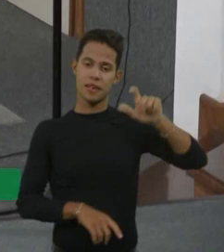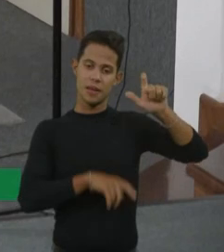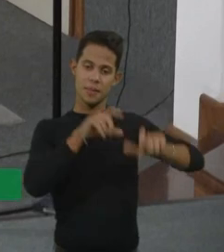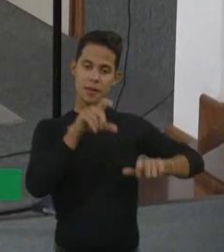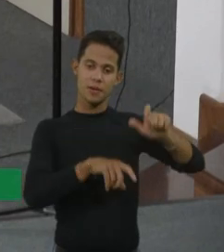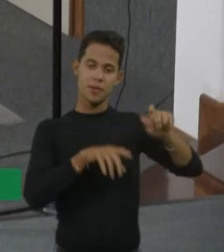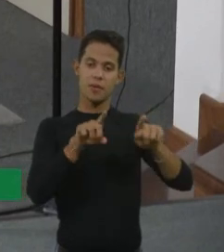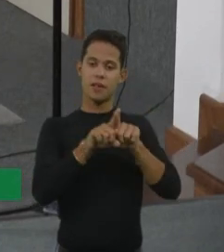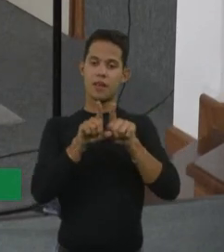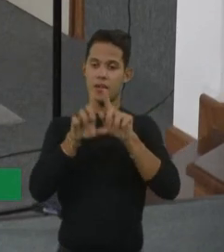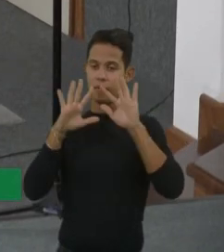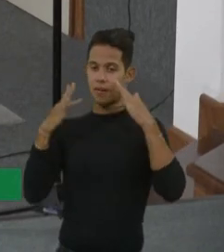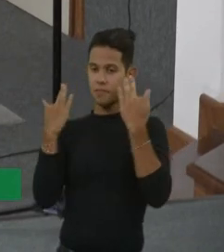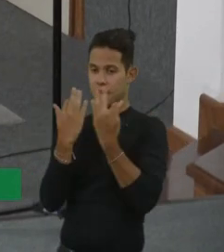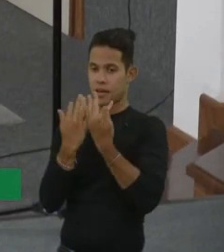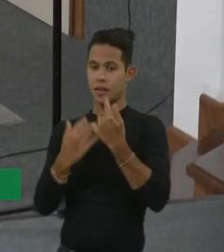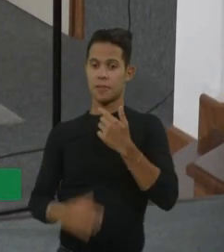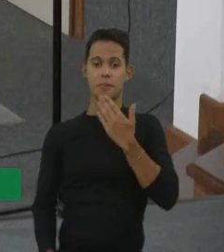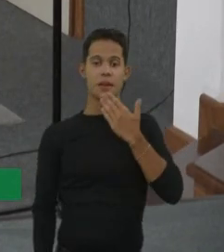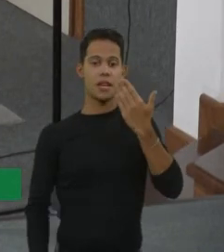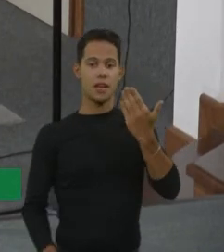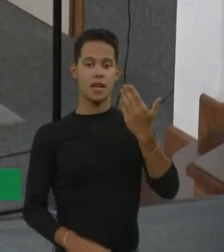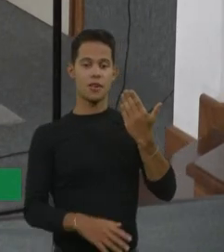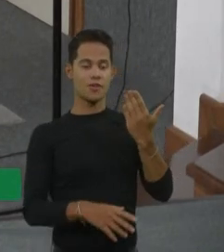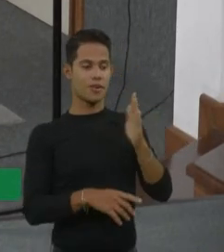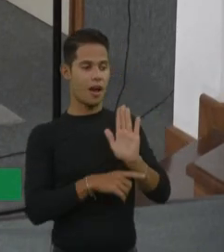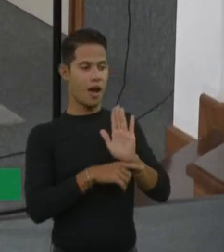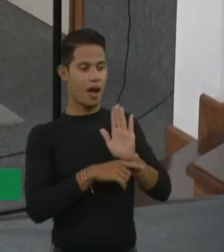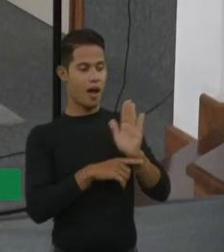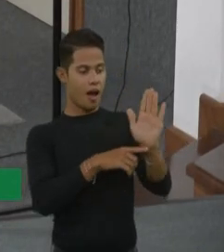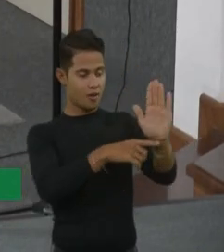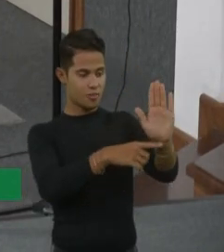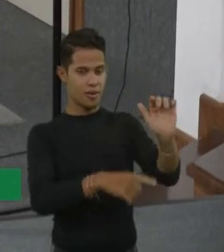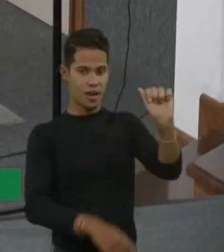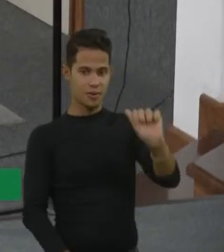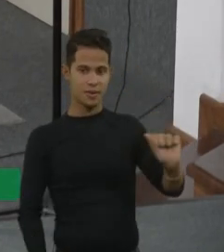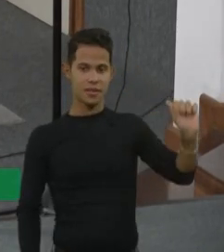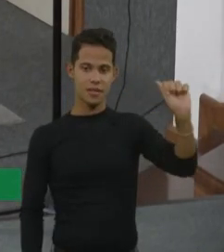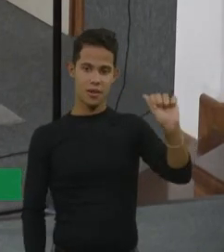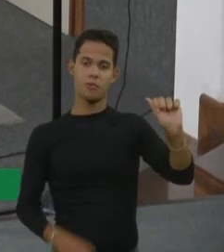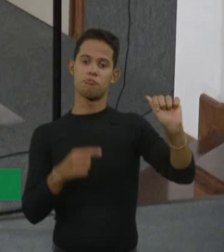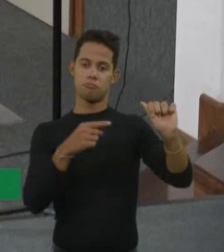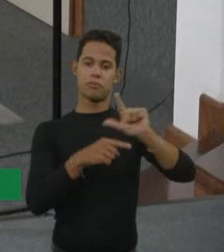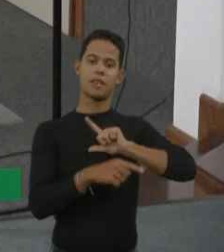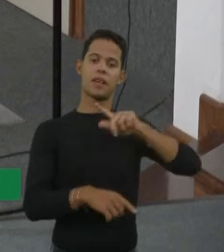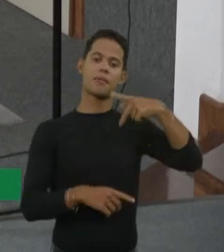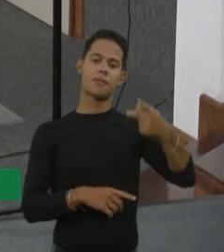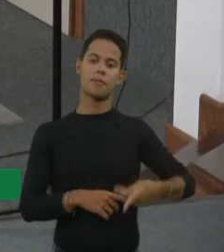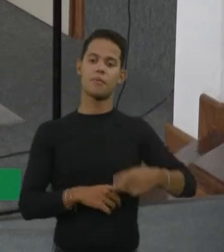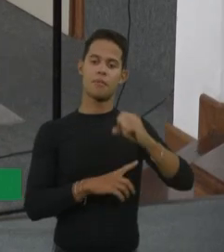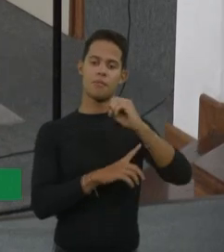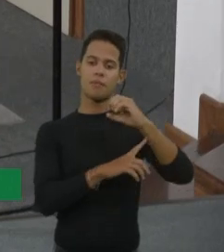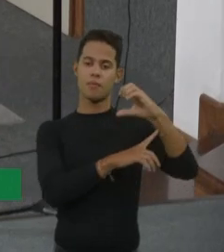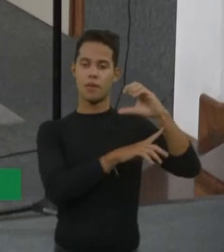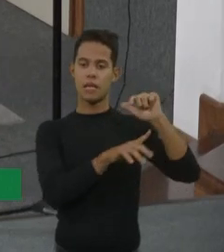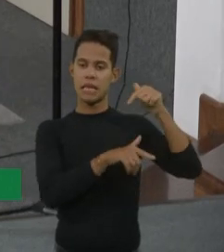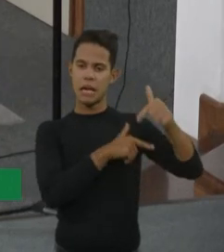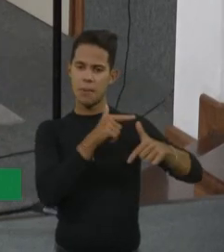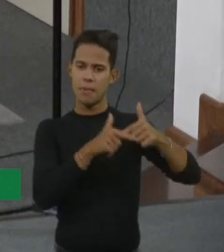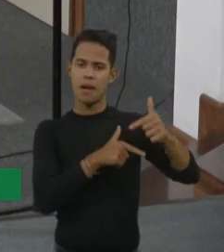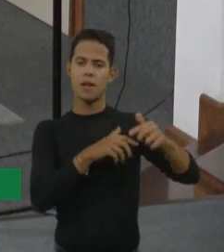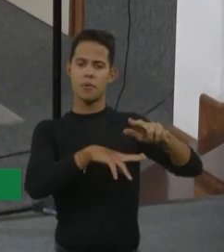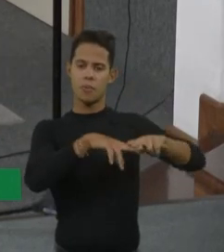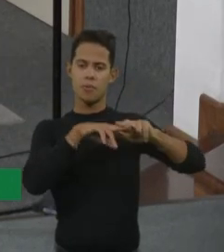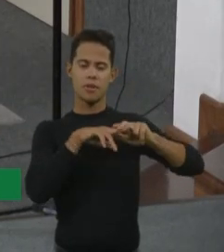pede muita ajuda pra associação. Então, assim, né, a gente tem uma associação aqui em Santa Catarina que é muito ativa, né? Então, peçam, incomodem a